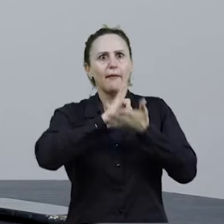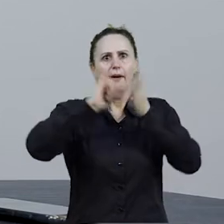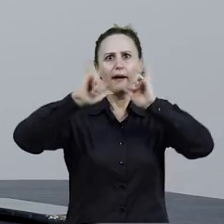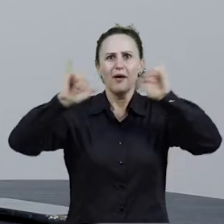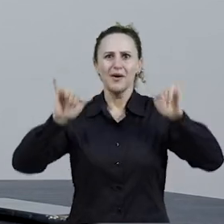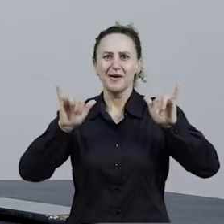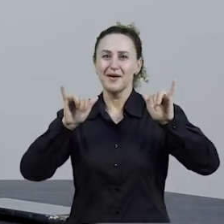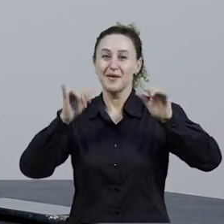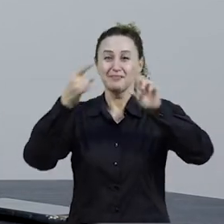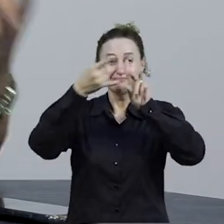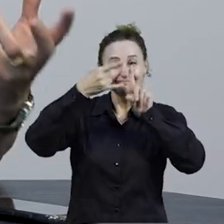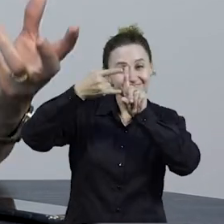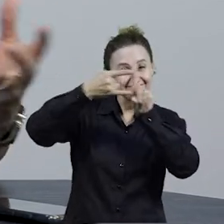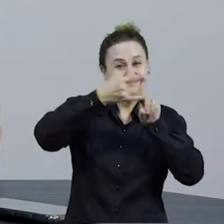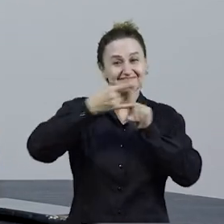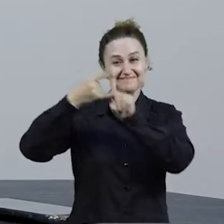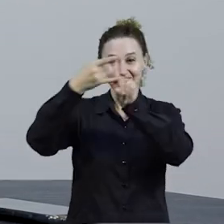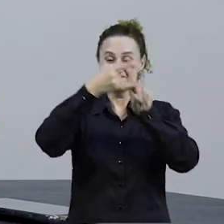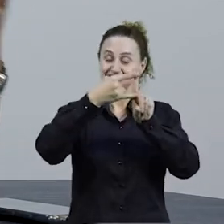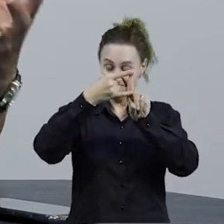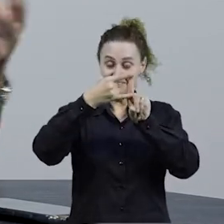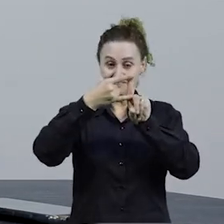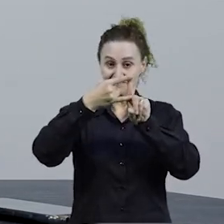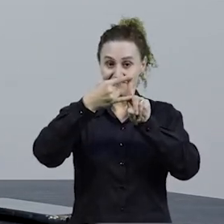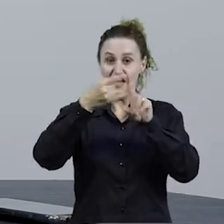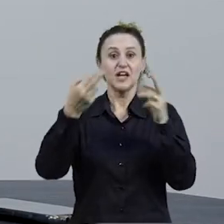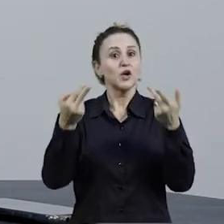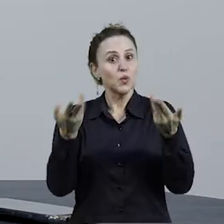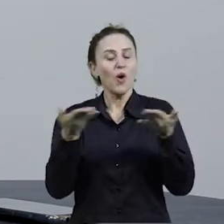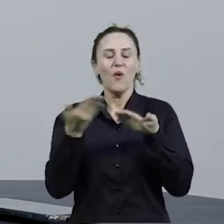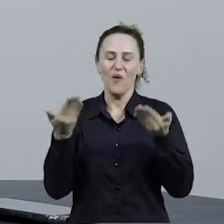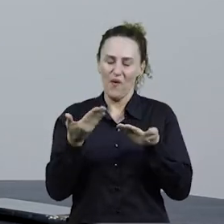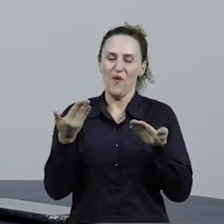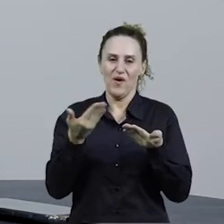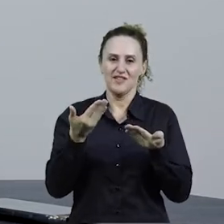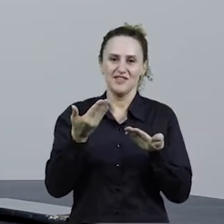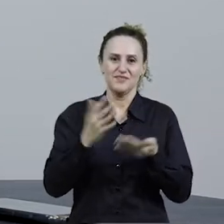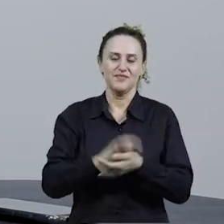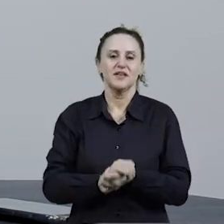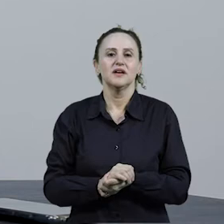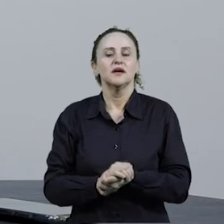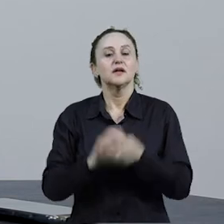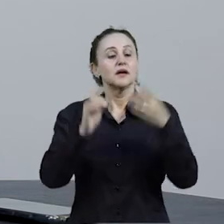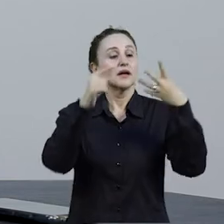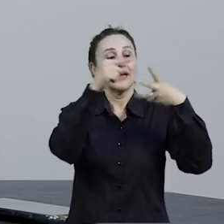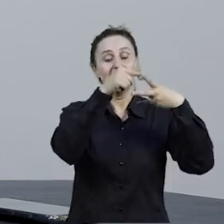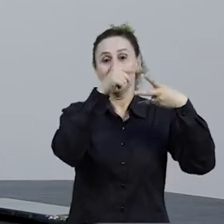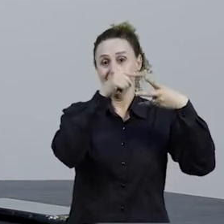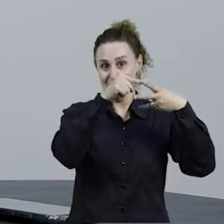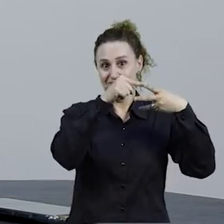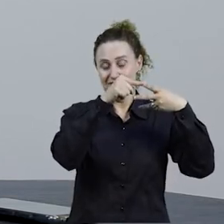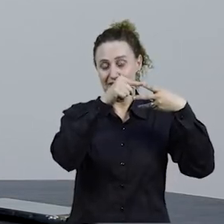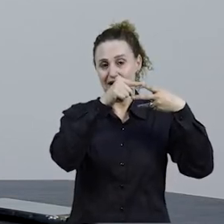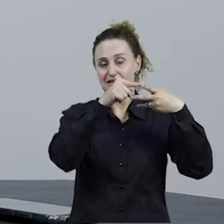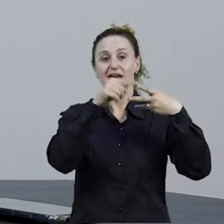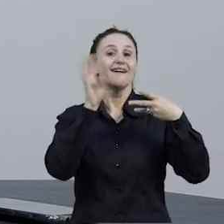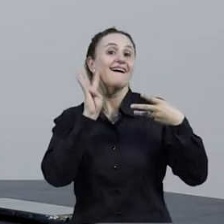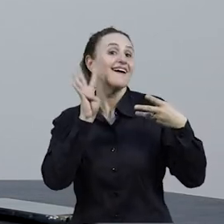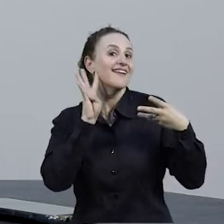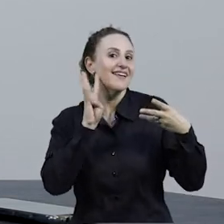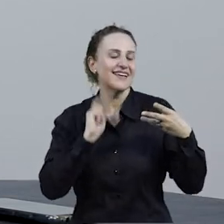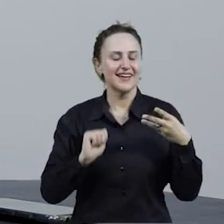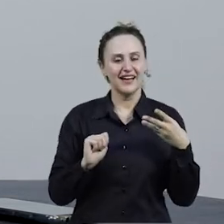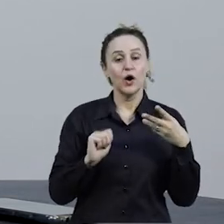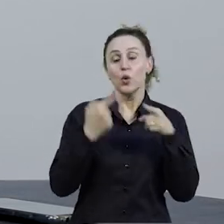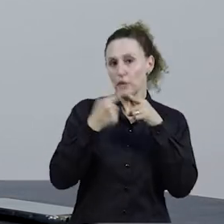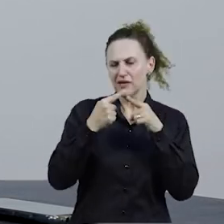é uma videoaula, né? Como eu estou gravando um gênero oral aqui para vocês hoje. Então, essa primeira unidade de autoestudo é bem bacana para a gente pensar um